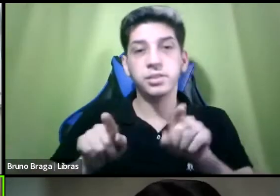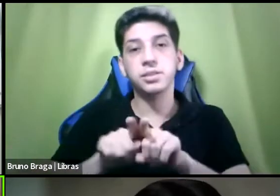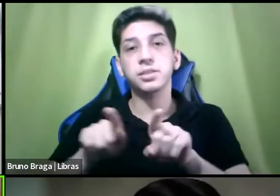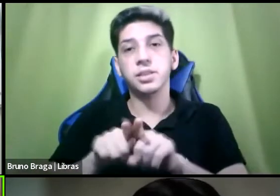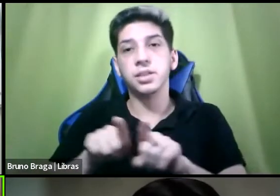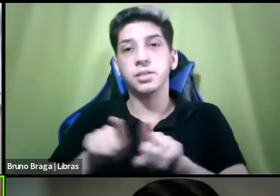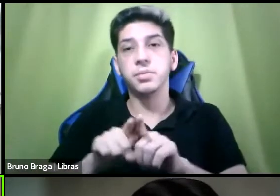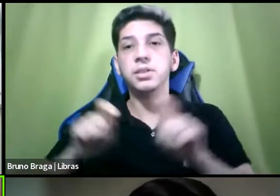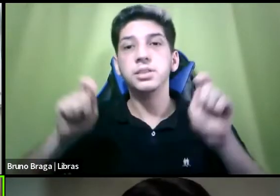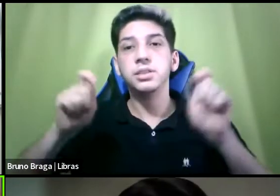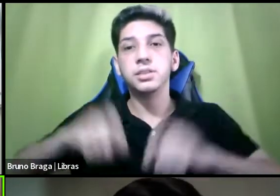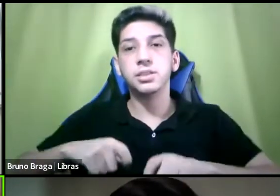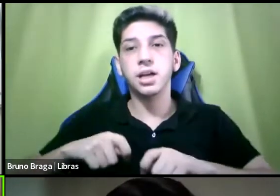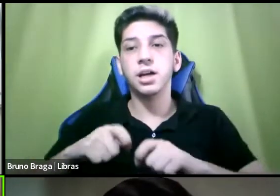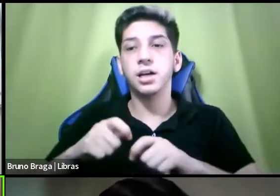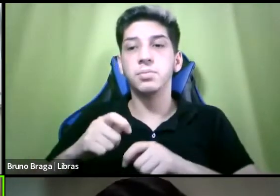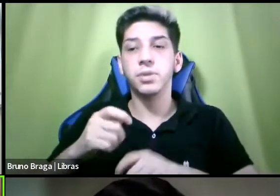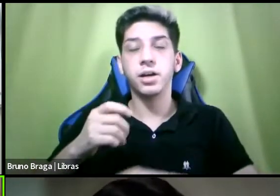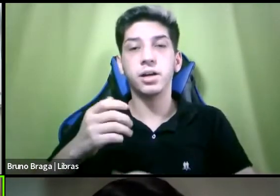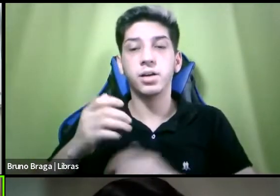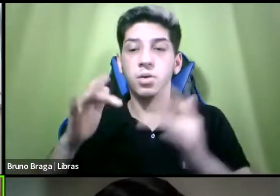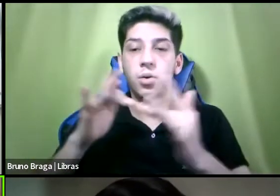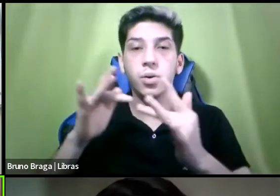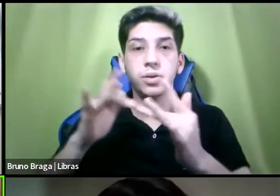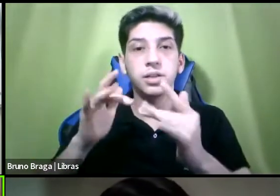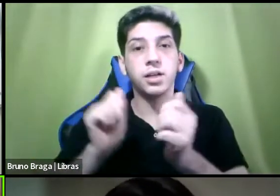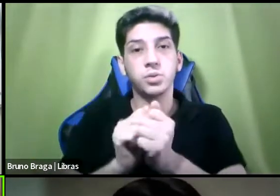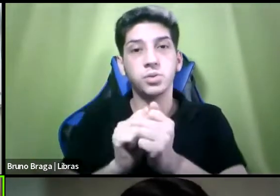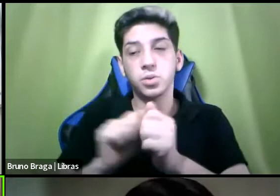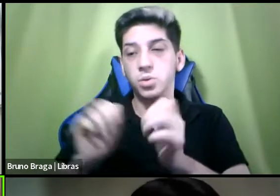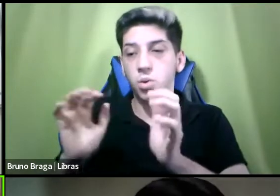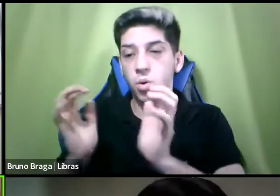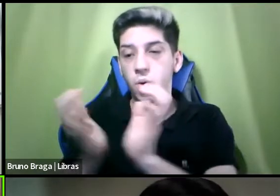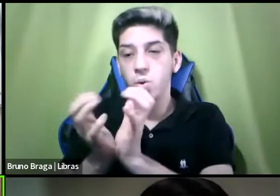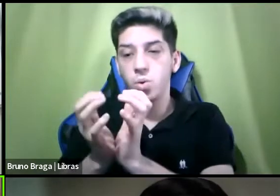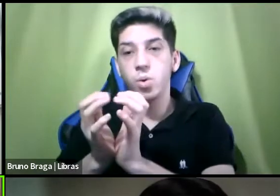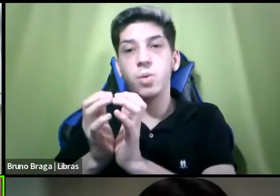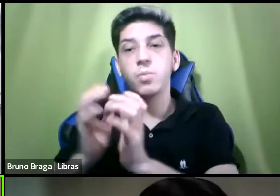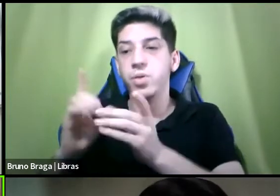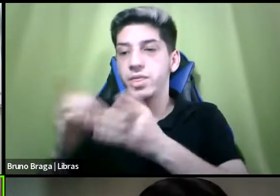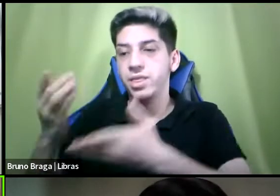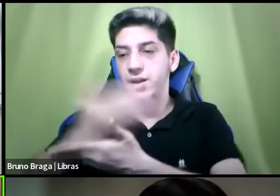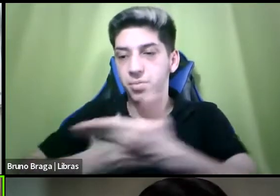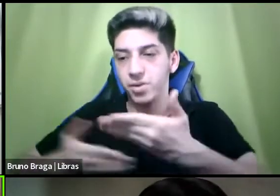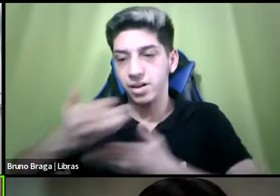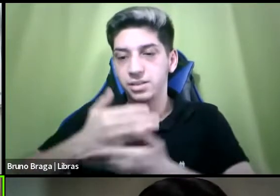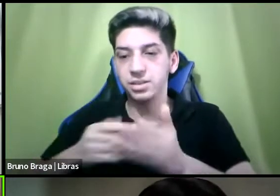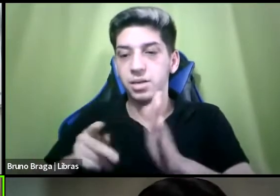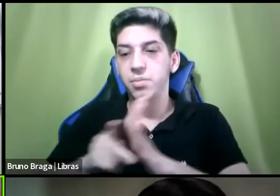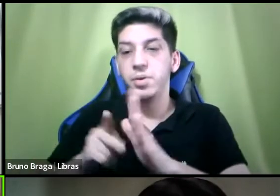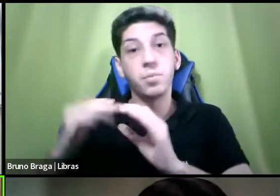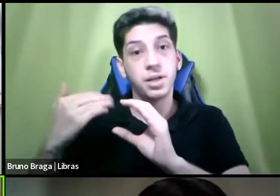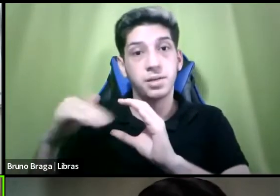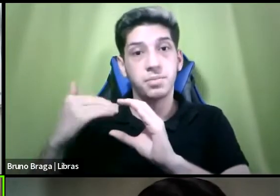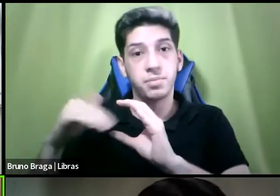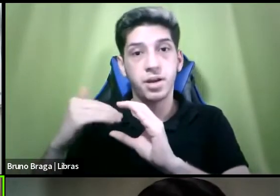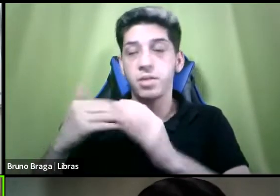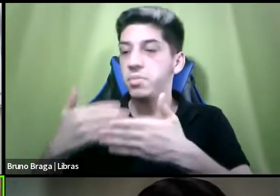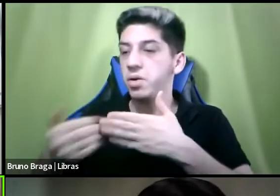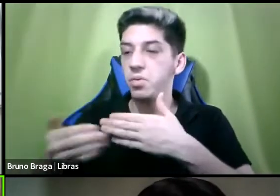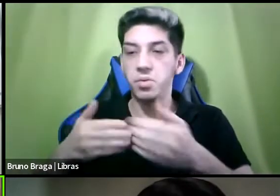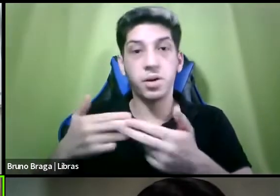possível contactar as comissões a comissão de democratização por meio de e-mail para qualquer questão